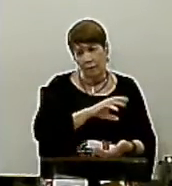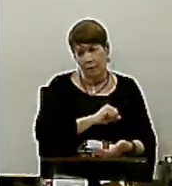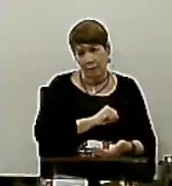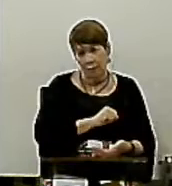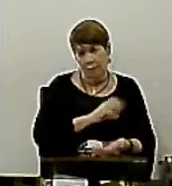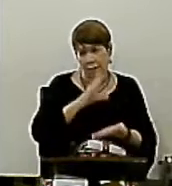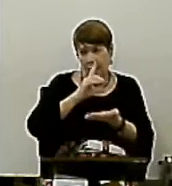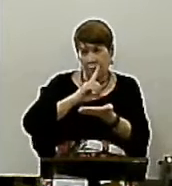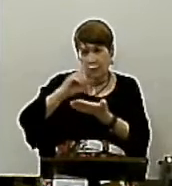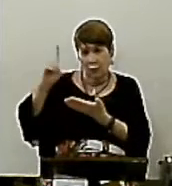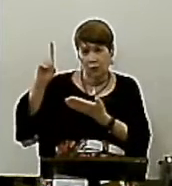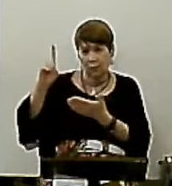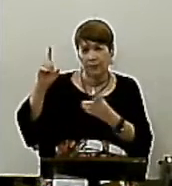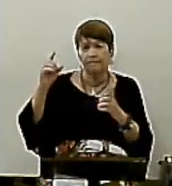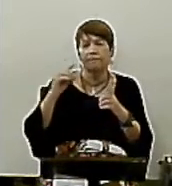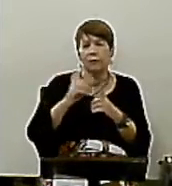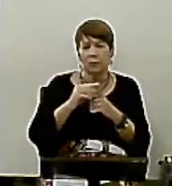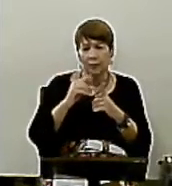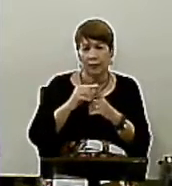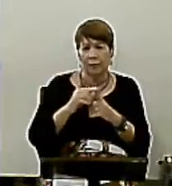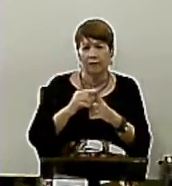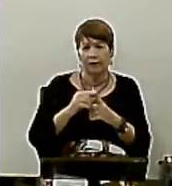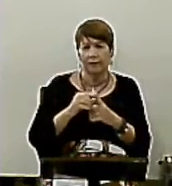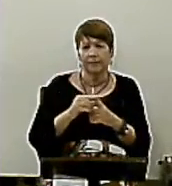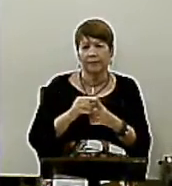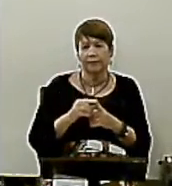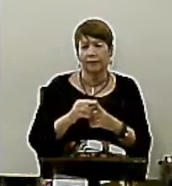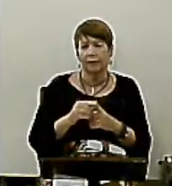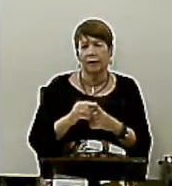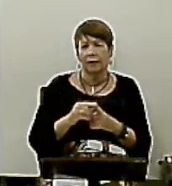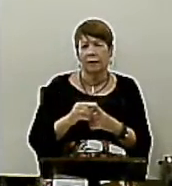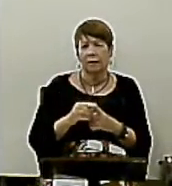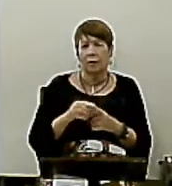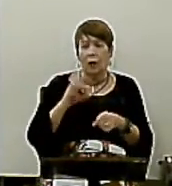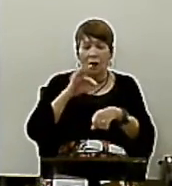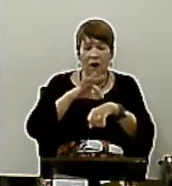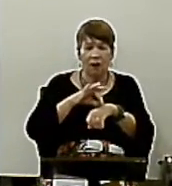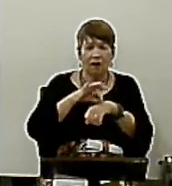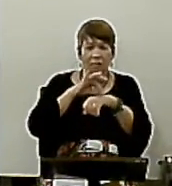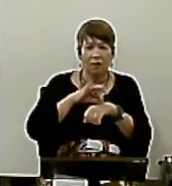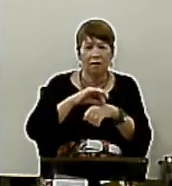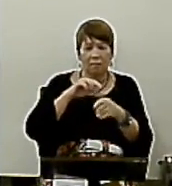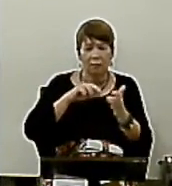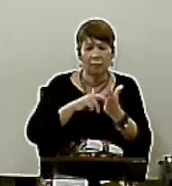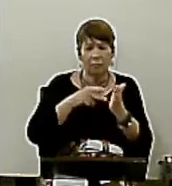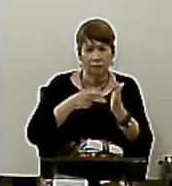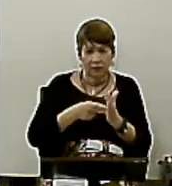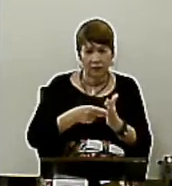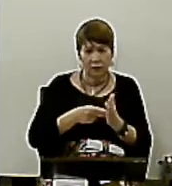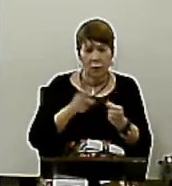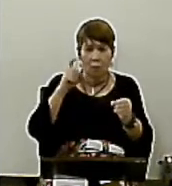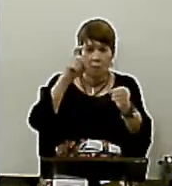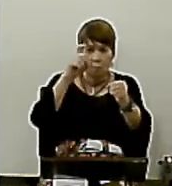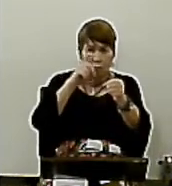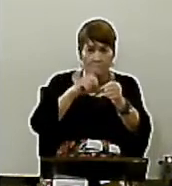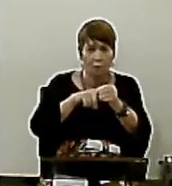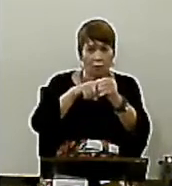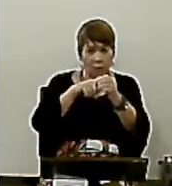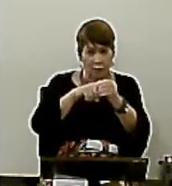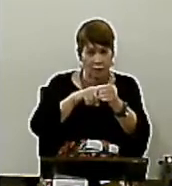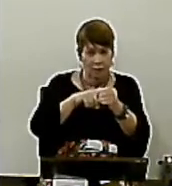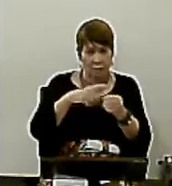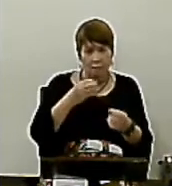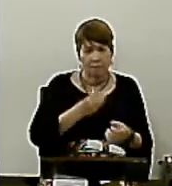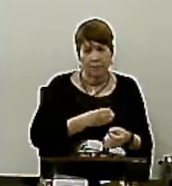A Deus E a sua palavra Dar a ocasião A carne Significa voltar A velha vida Sem Cristo Quando